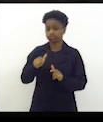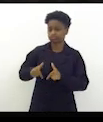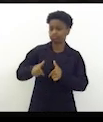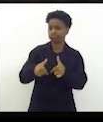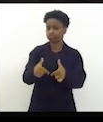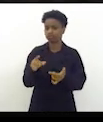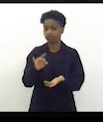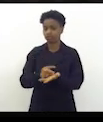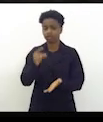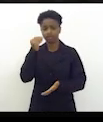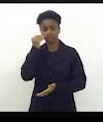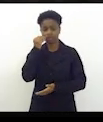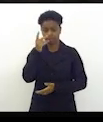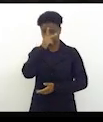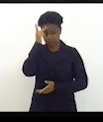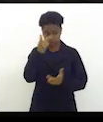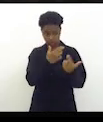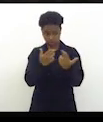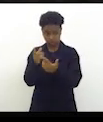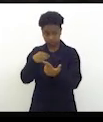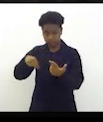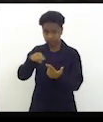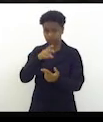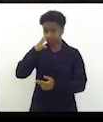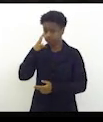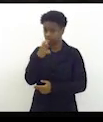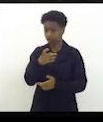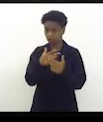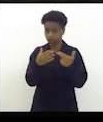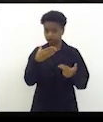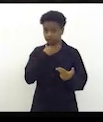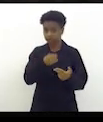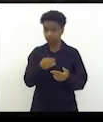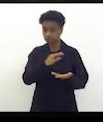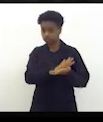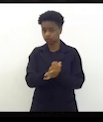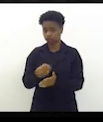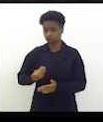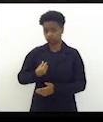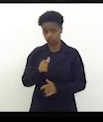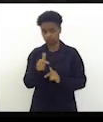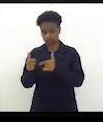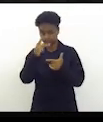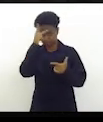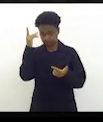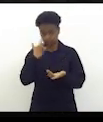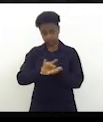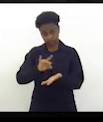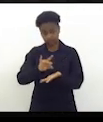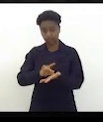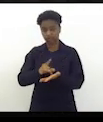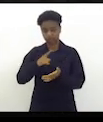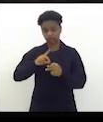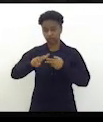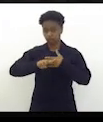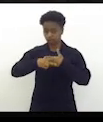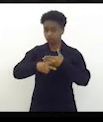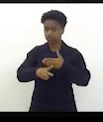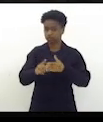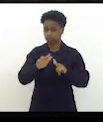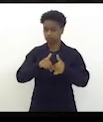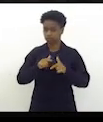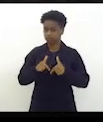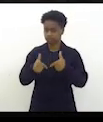fundos para que pessoas que fazem denúncias falsas e acabam com a vida de outras pessoas realmente tenham consequências em cima das suas